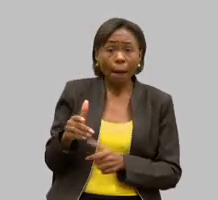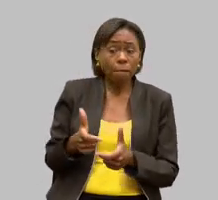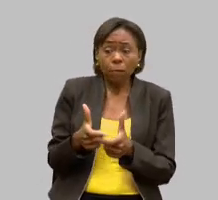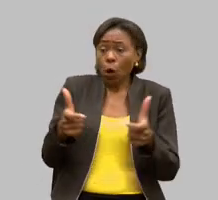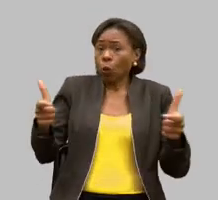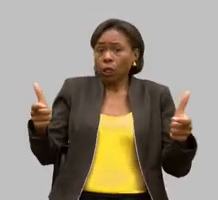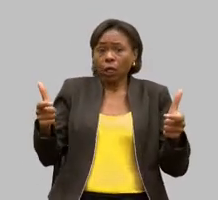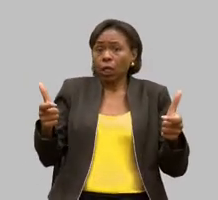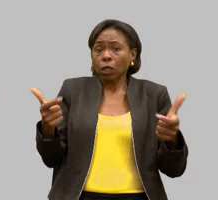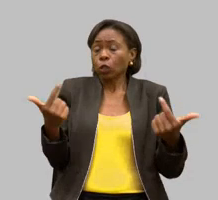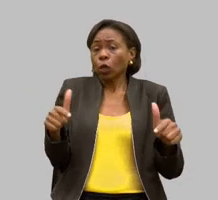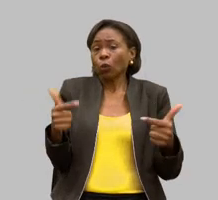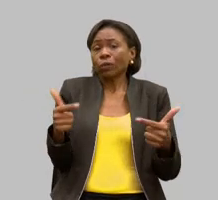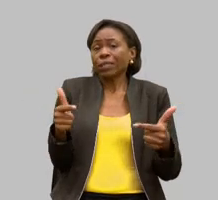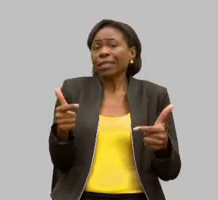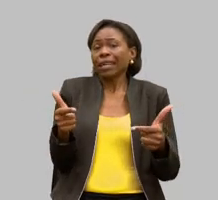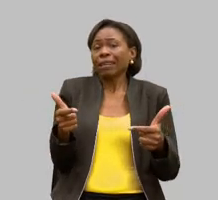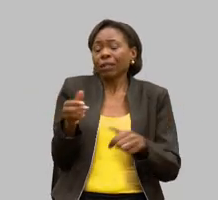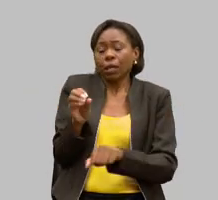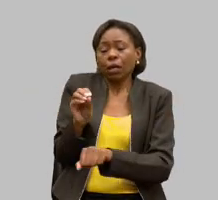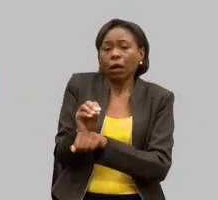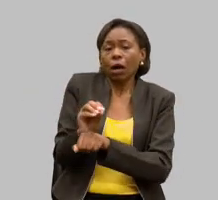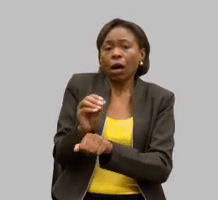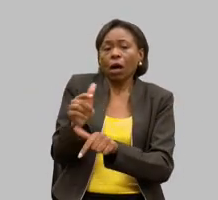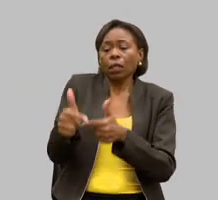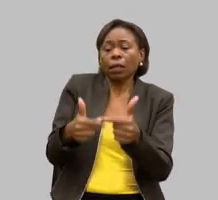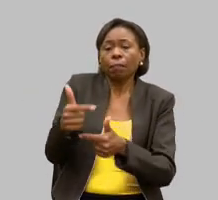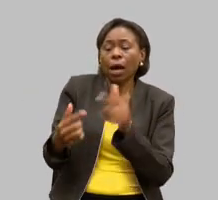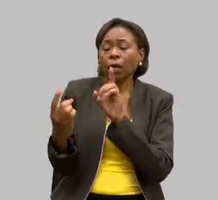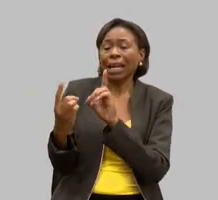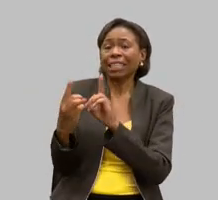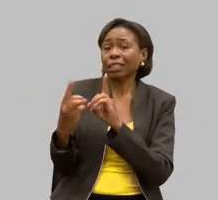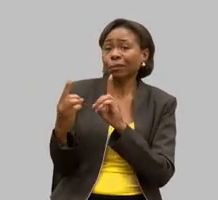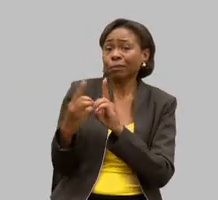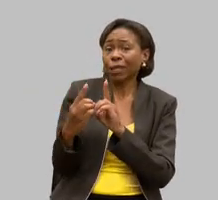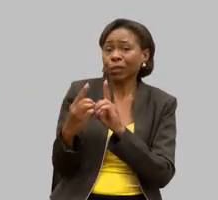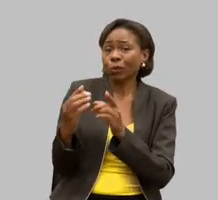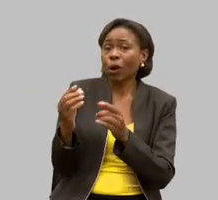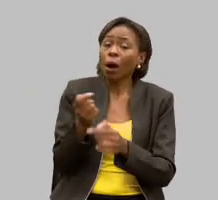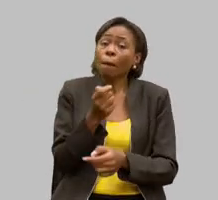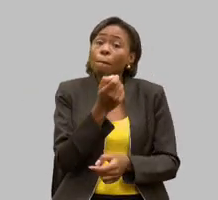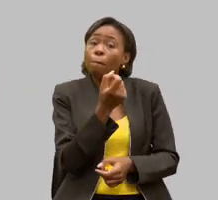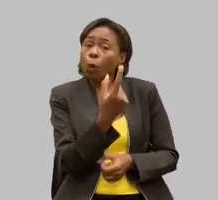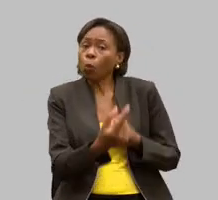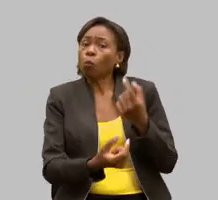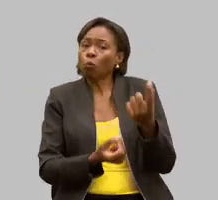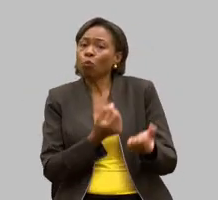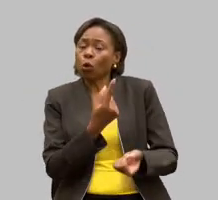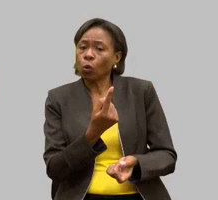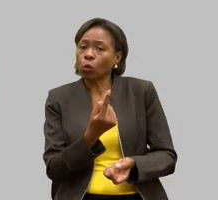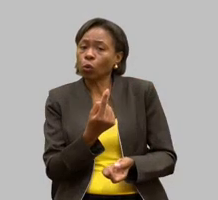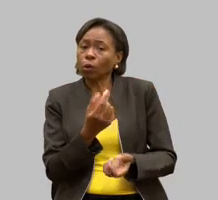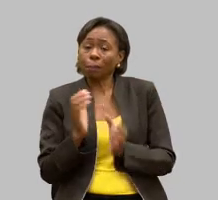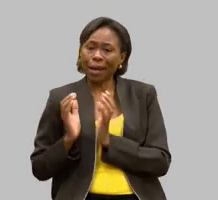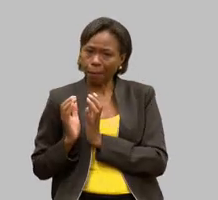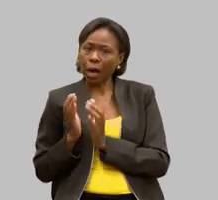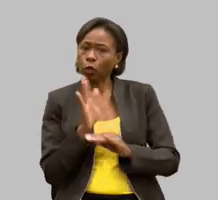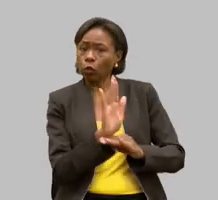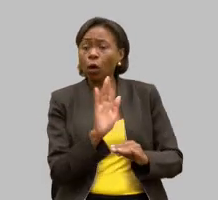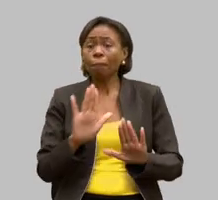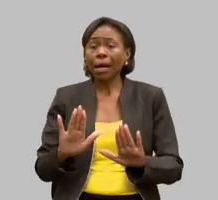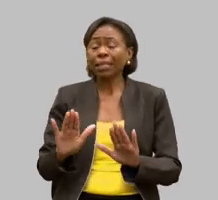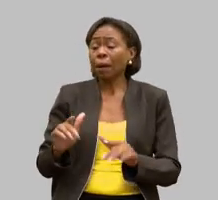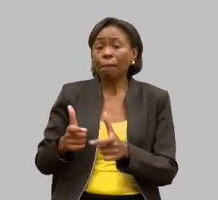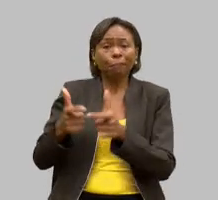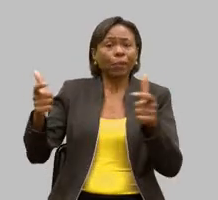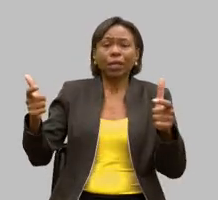poucos que receberam foram nas APAES são pessoas que nunca tiveram um atendimento então chega para mim com 30, 40 anos de idade que é quando